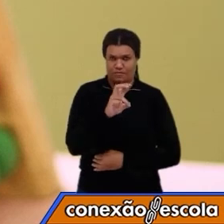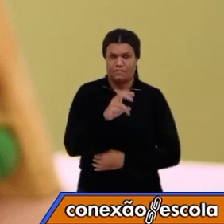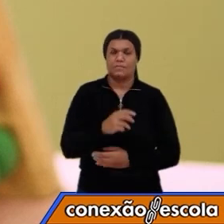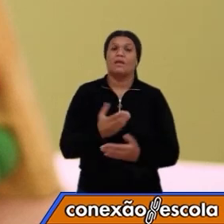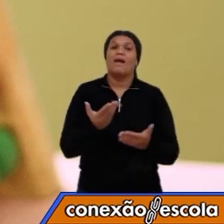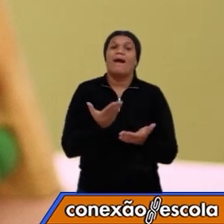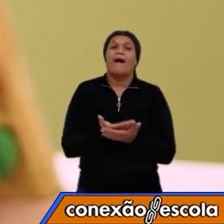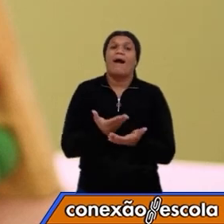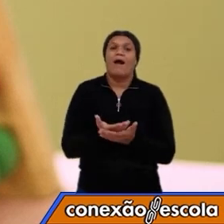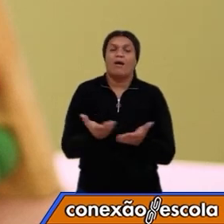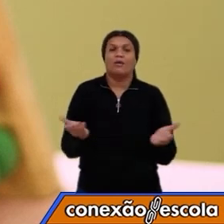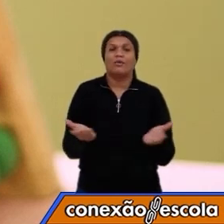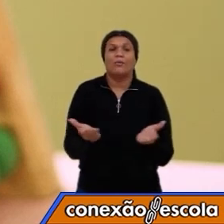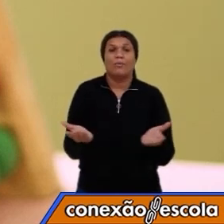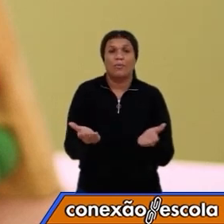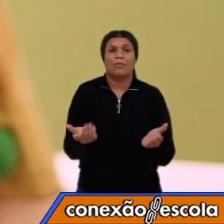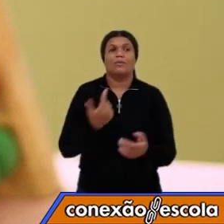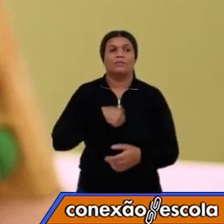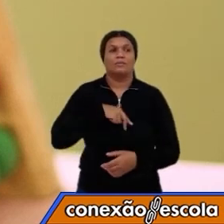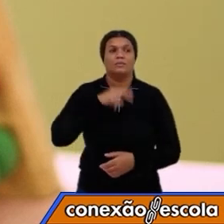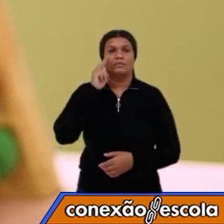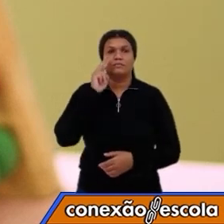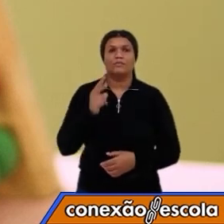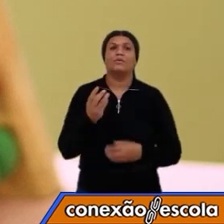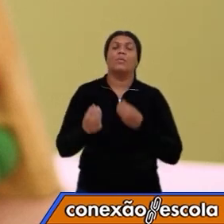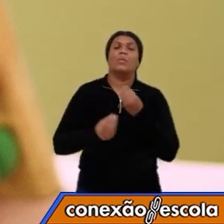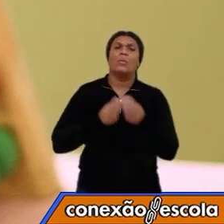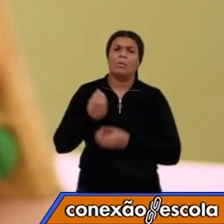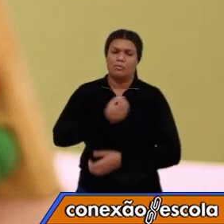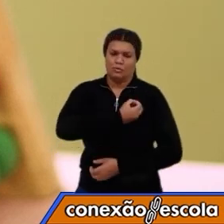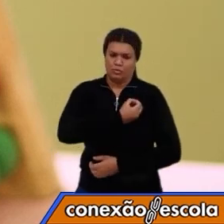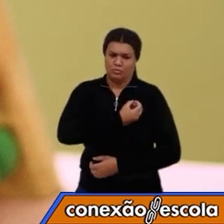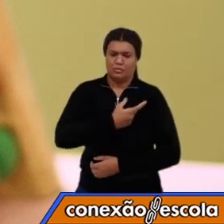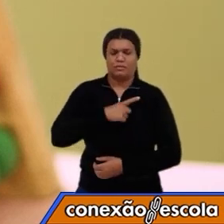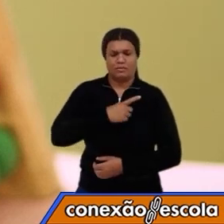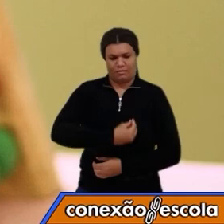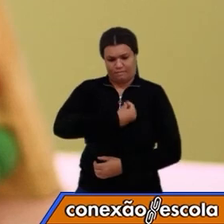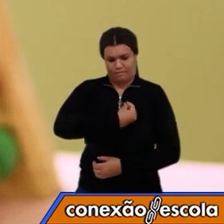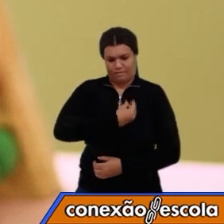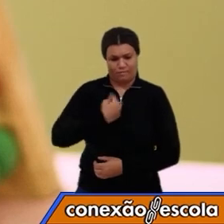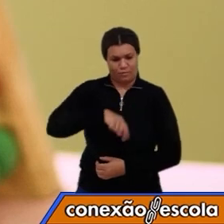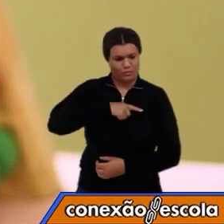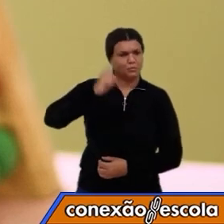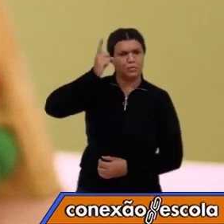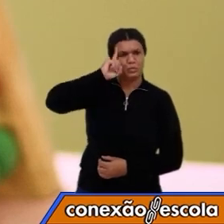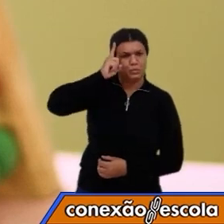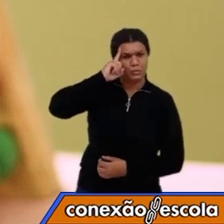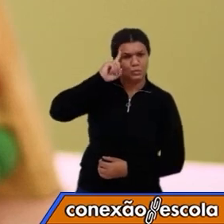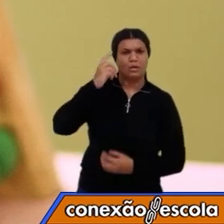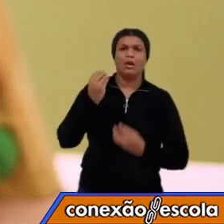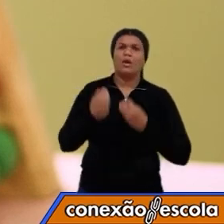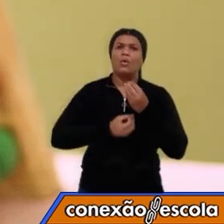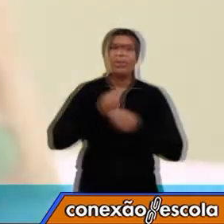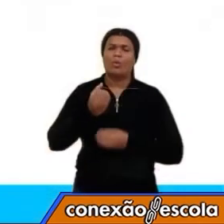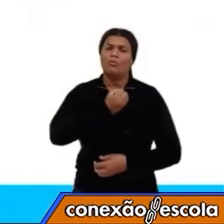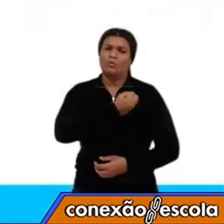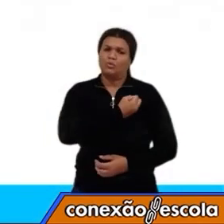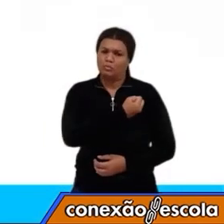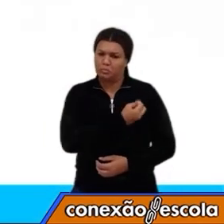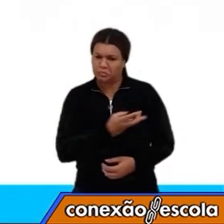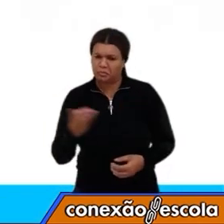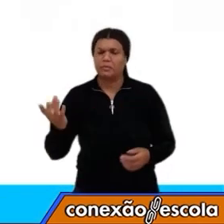Na aula de hoje então, nós vimos como os números estão presentes no nosso cotidiano, como os algarismos nos dão